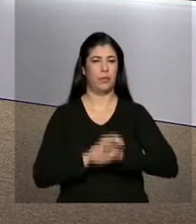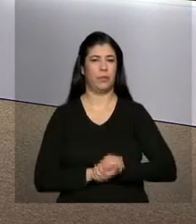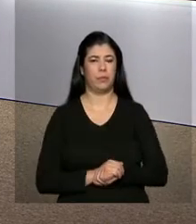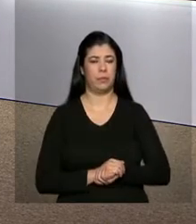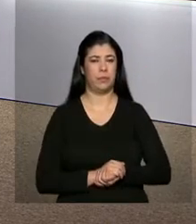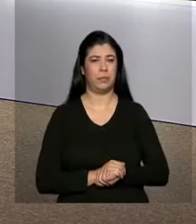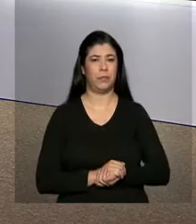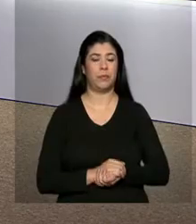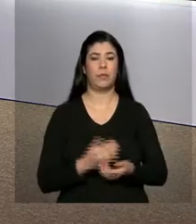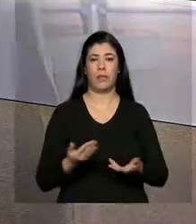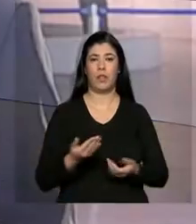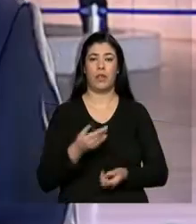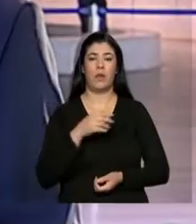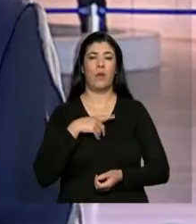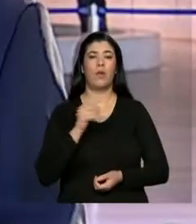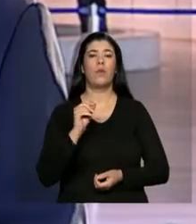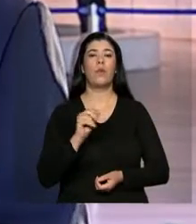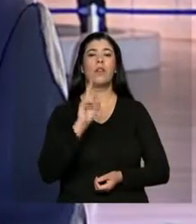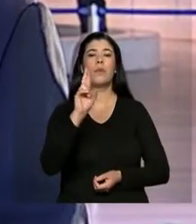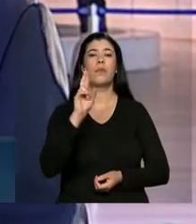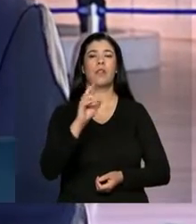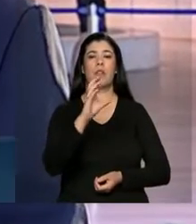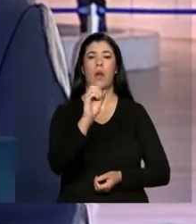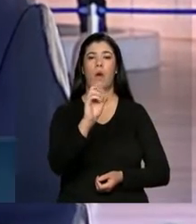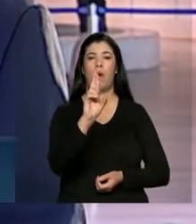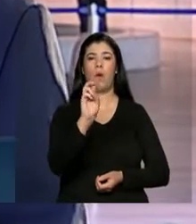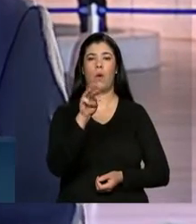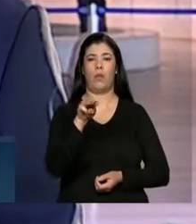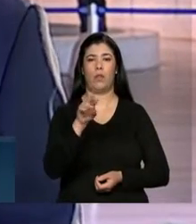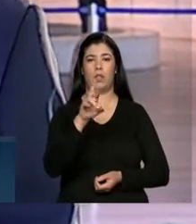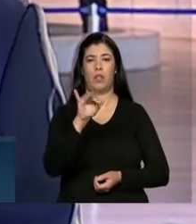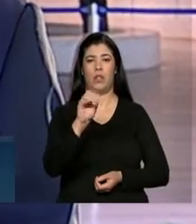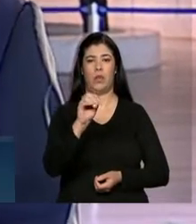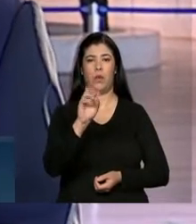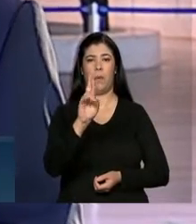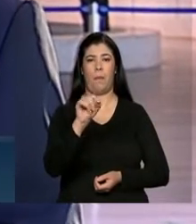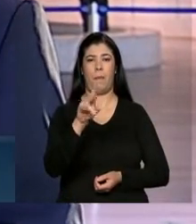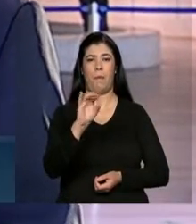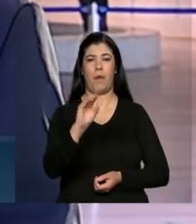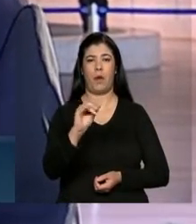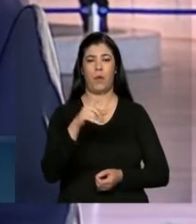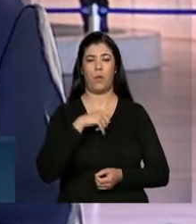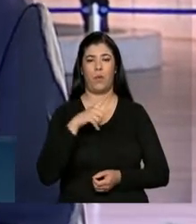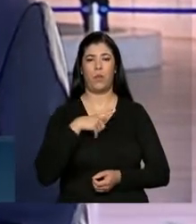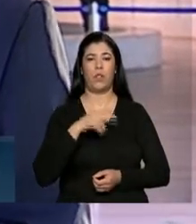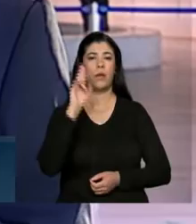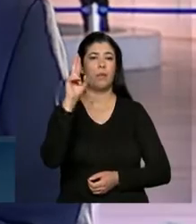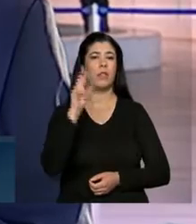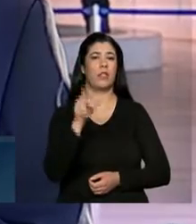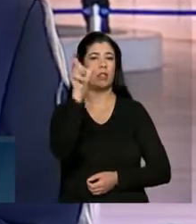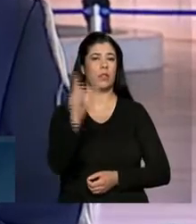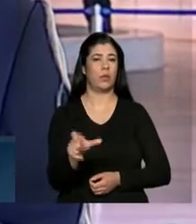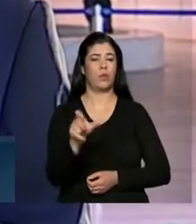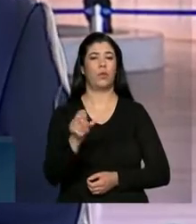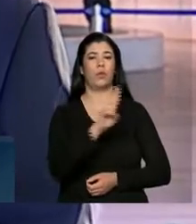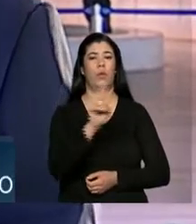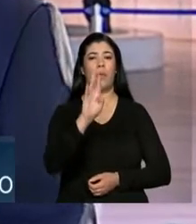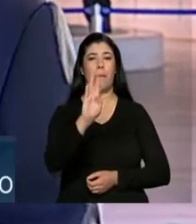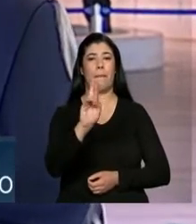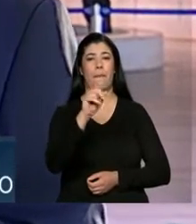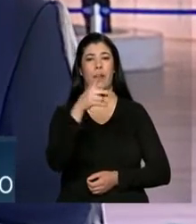Daniele, a Ordem do Rio Branco leva esse nome em homenagem ao Barão do Rio Branco, considerado o patrono da diplomacia